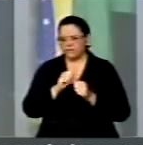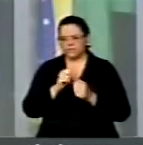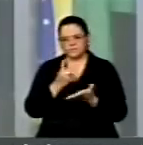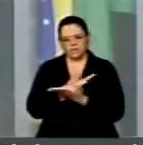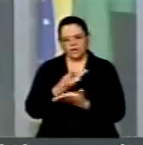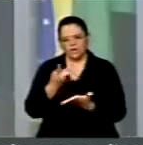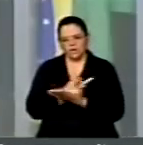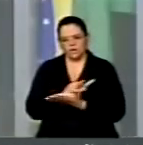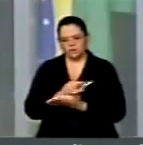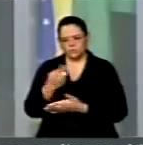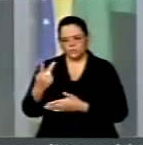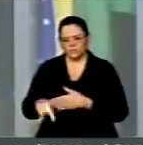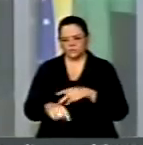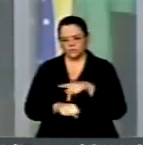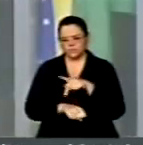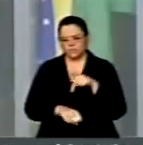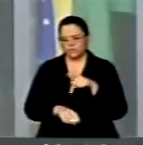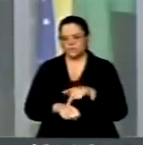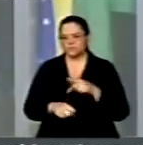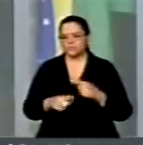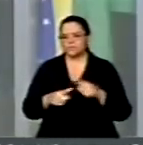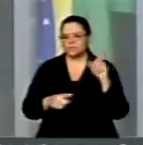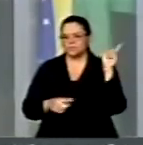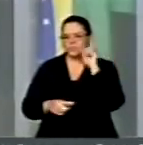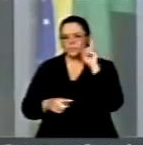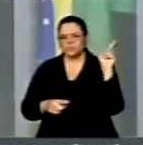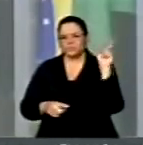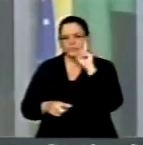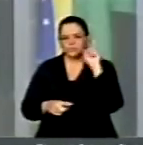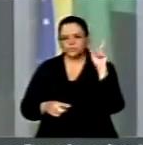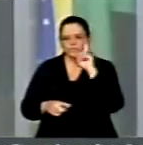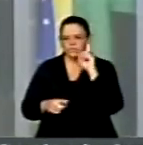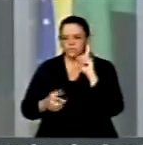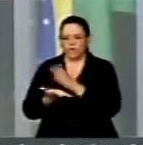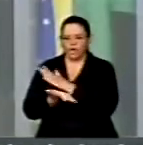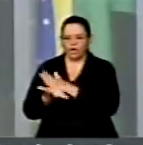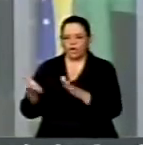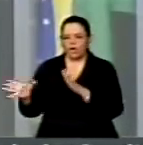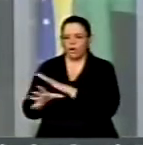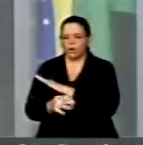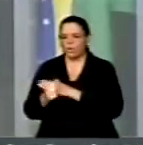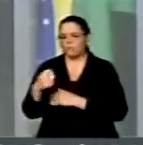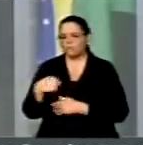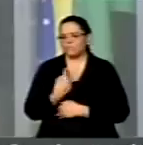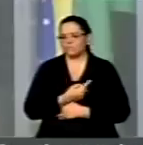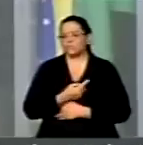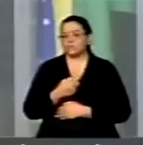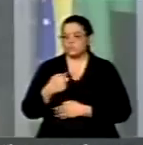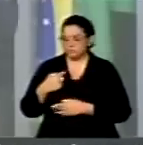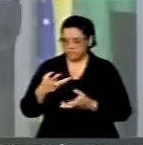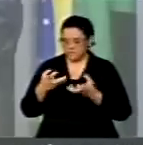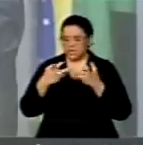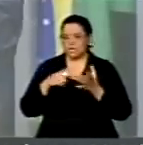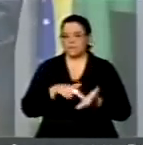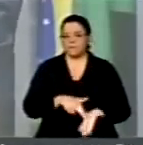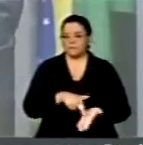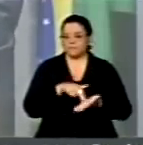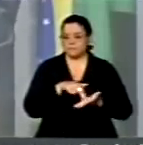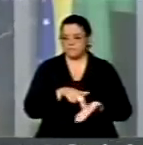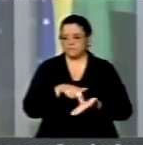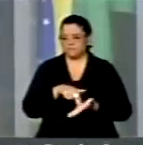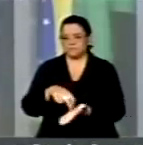diversos que nós somos assaltados todos os dias se nós optamos aqui por permanecer impunes